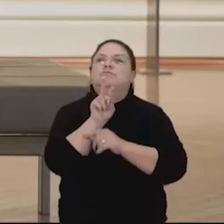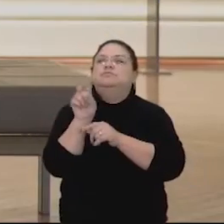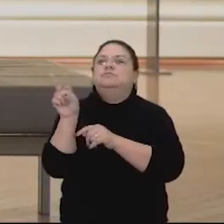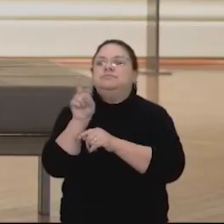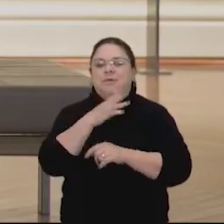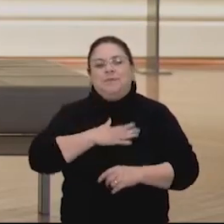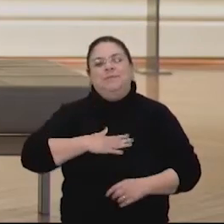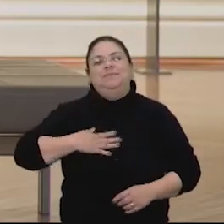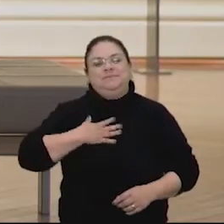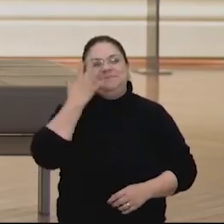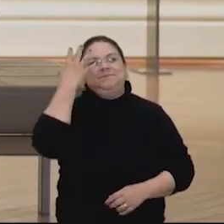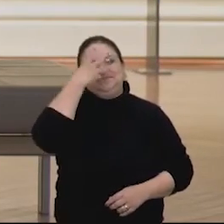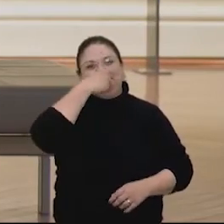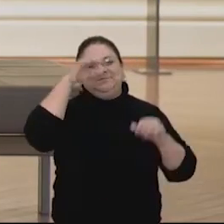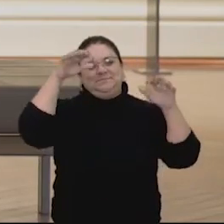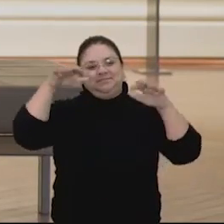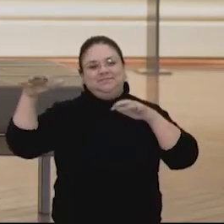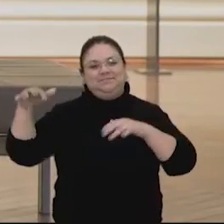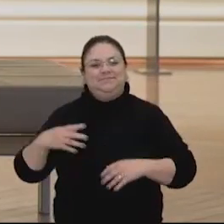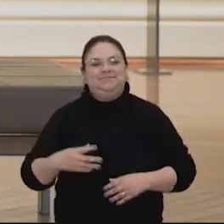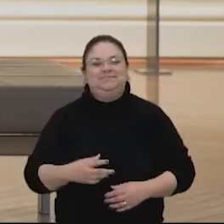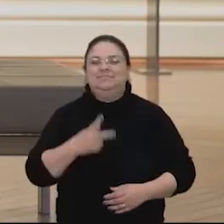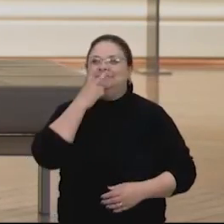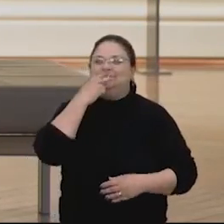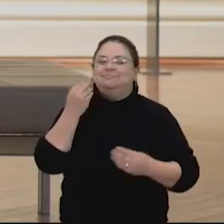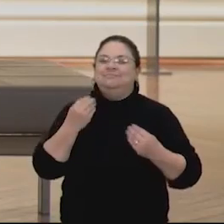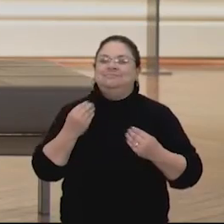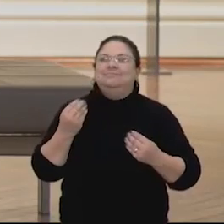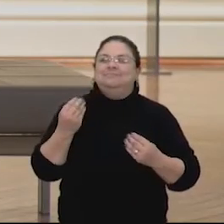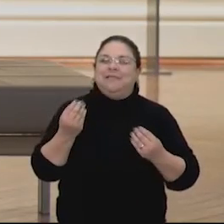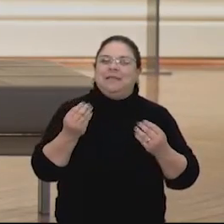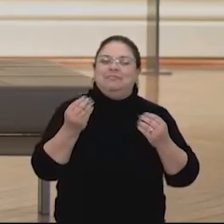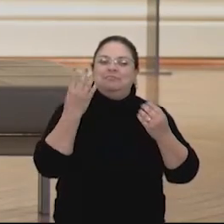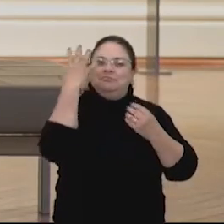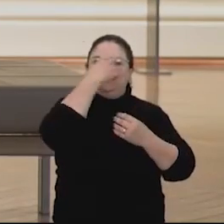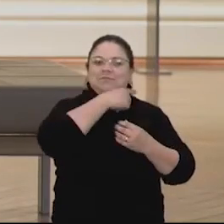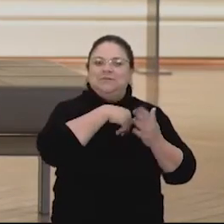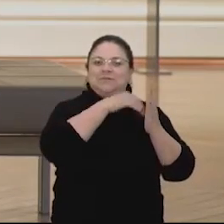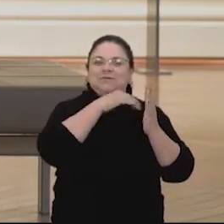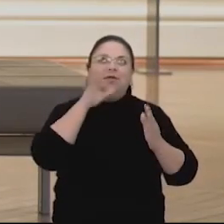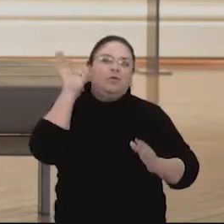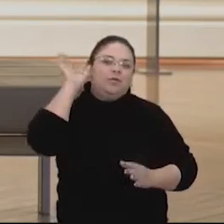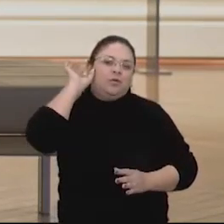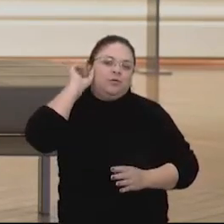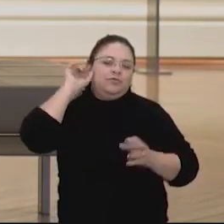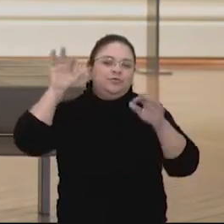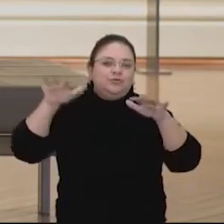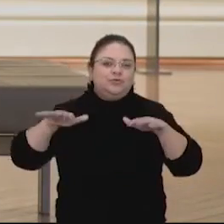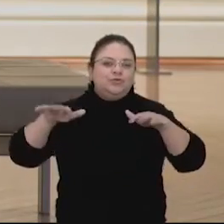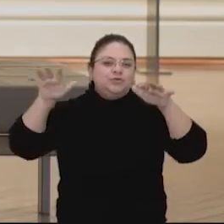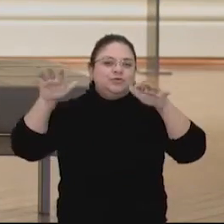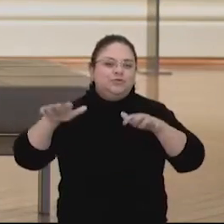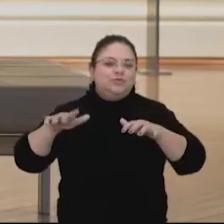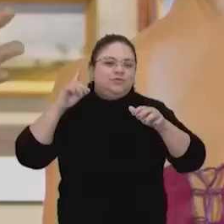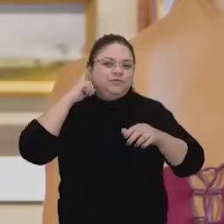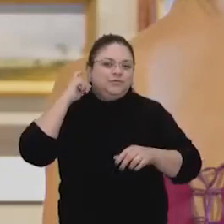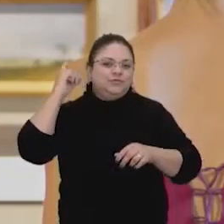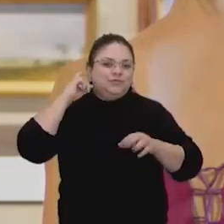eu acho que é bonito. verdade, dão belas obras de arte, eu gosto de escutar. Também, uma delícia. para usar várias